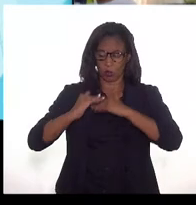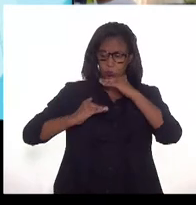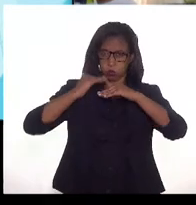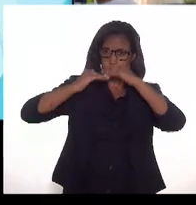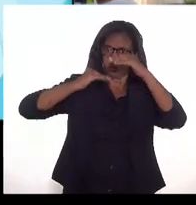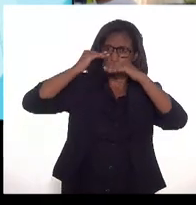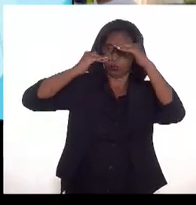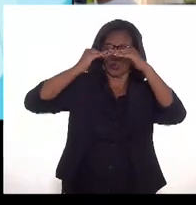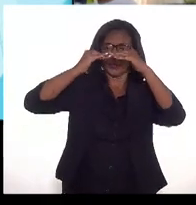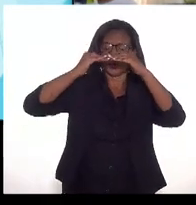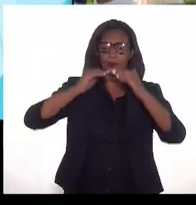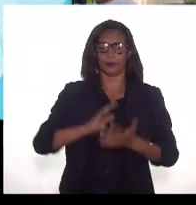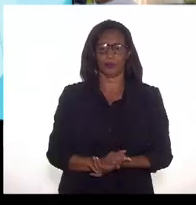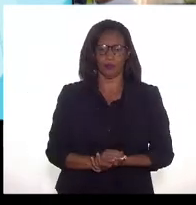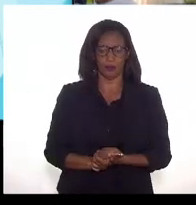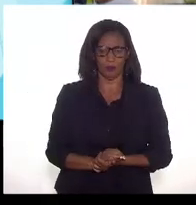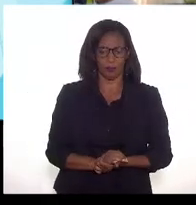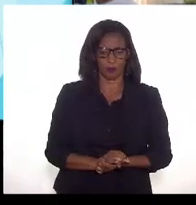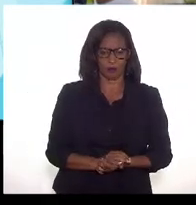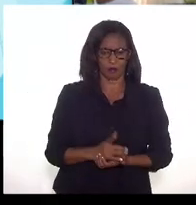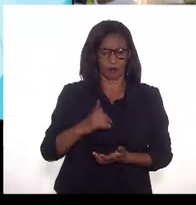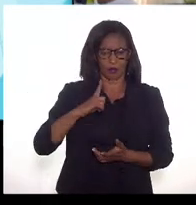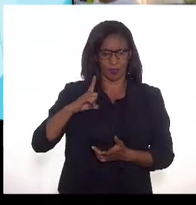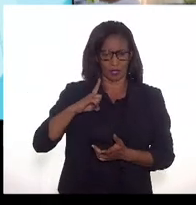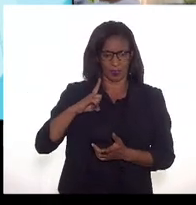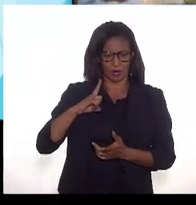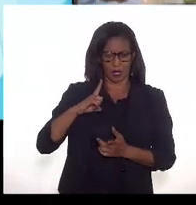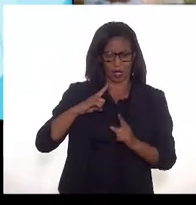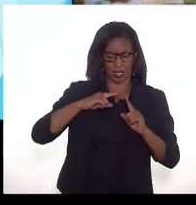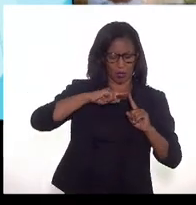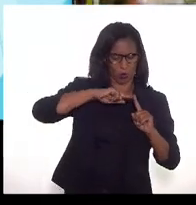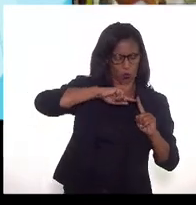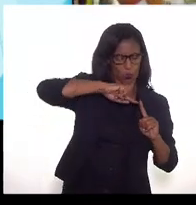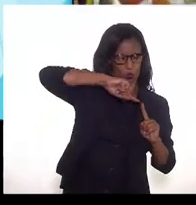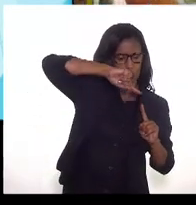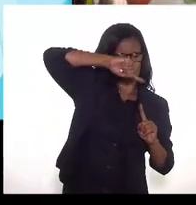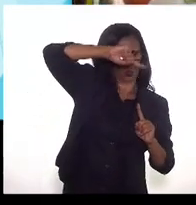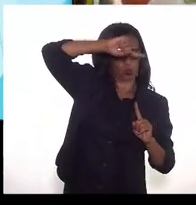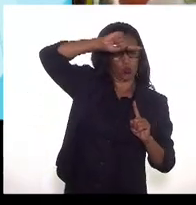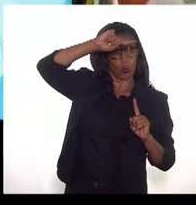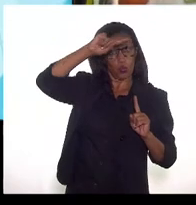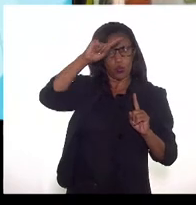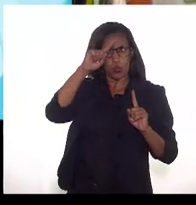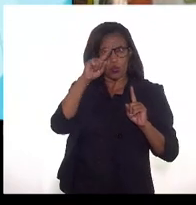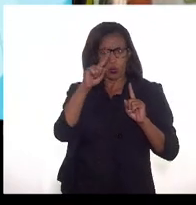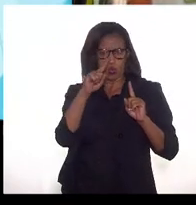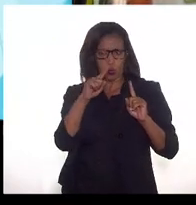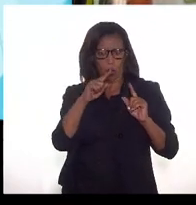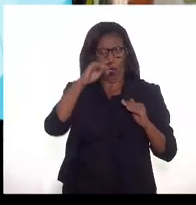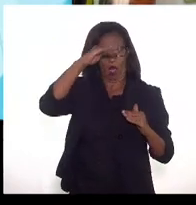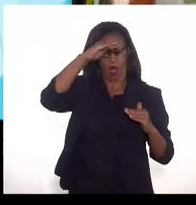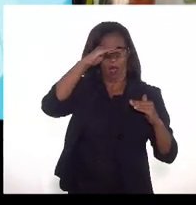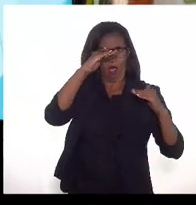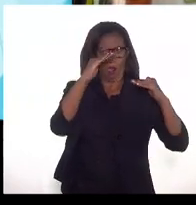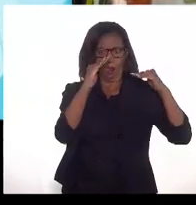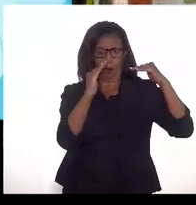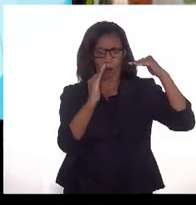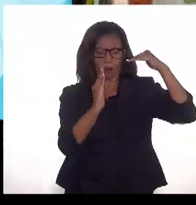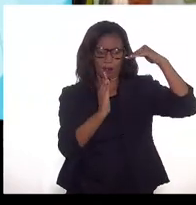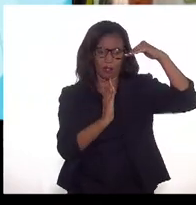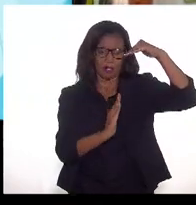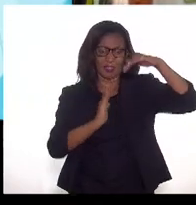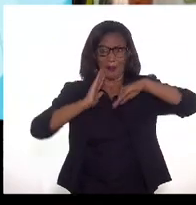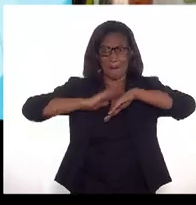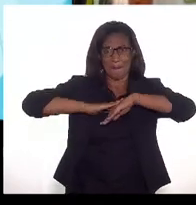ele está mostrando uma demanda oscilante que já foi maior do que a produção